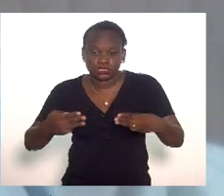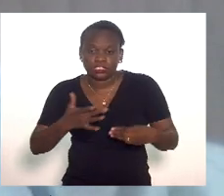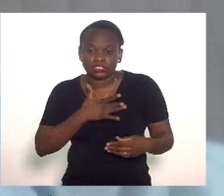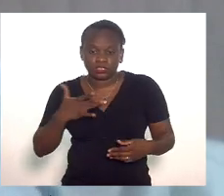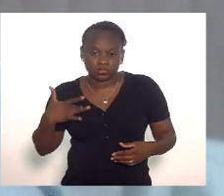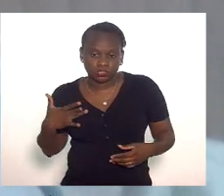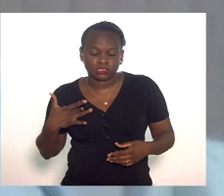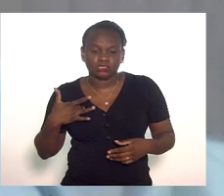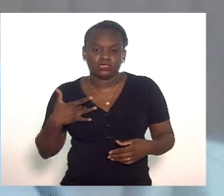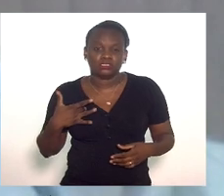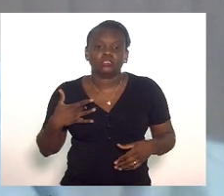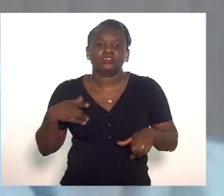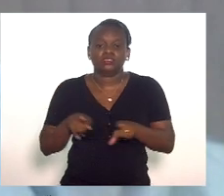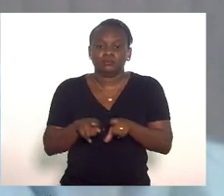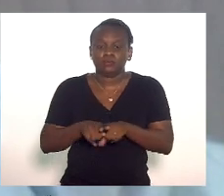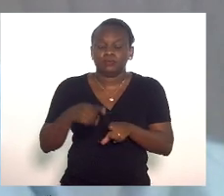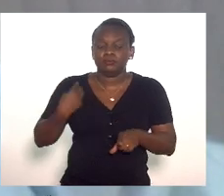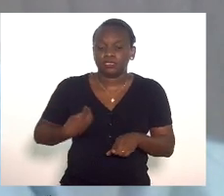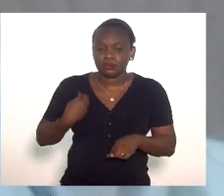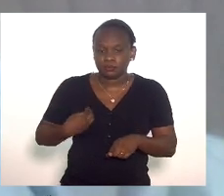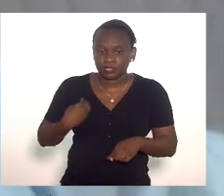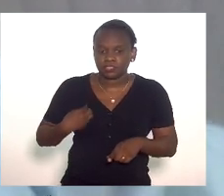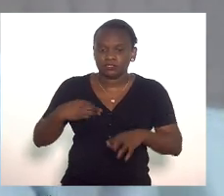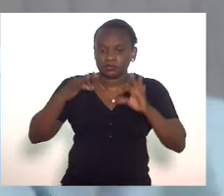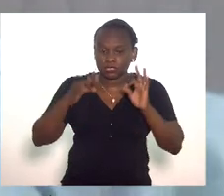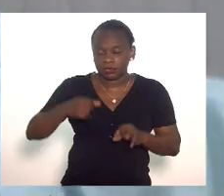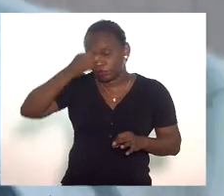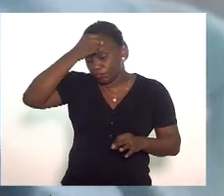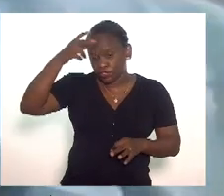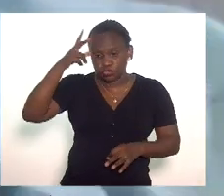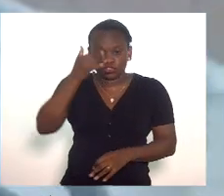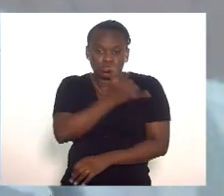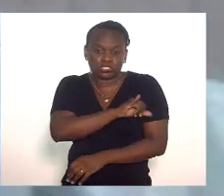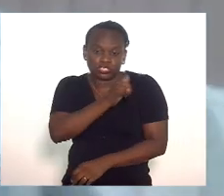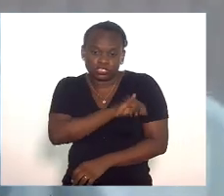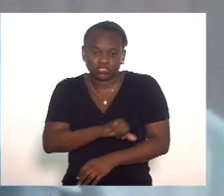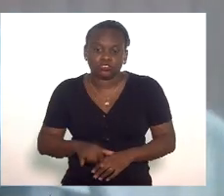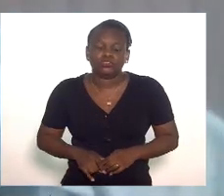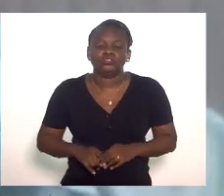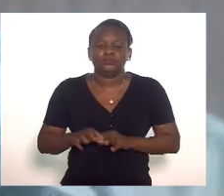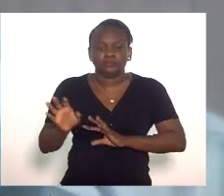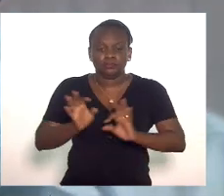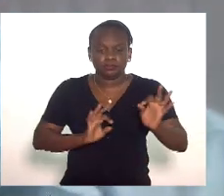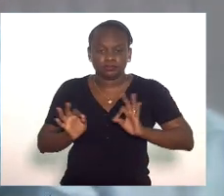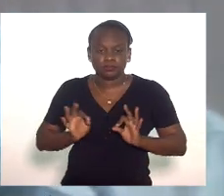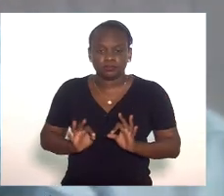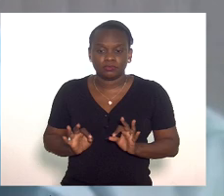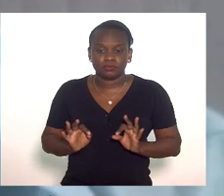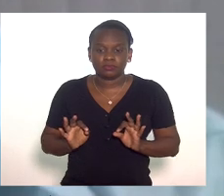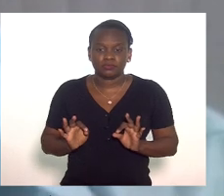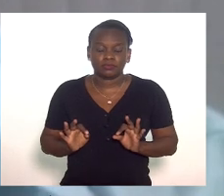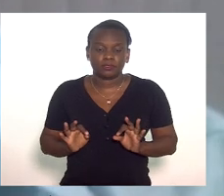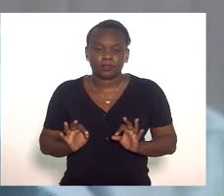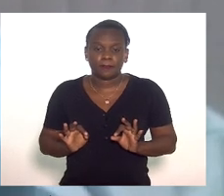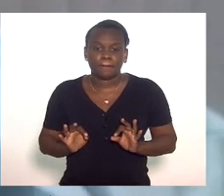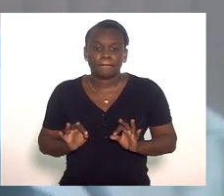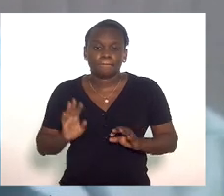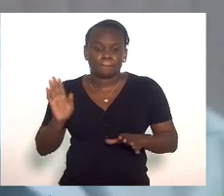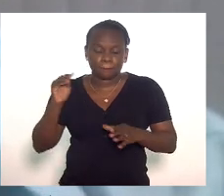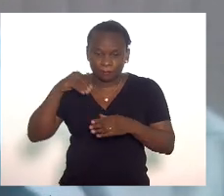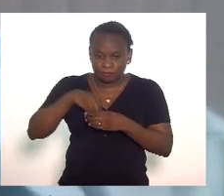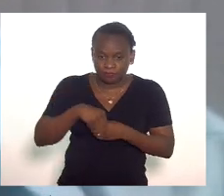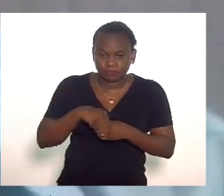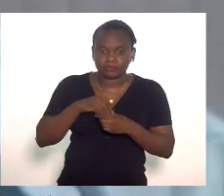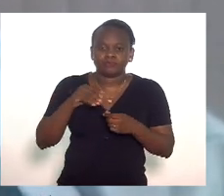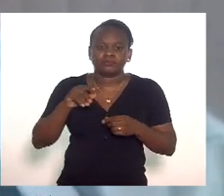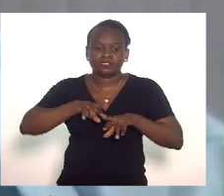com a participação efetiva da prefeitura do rio na construção de introduzir